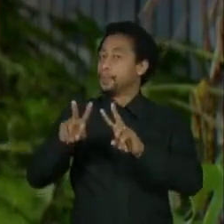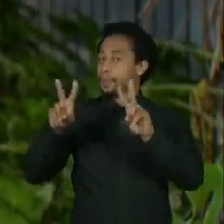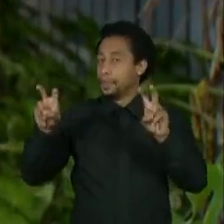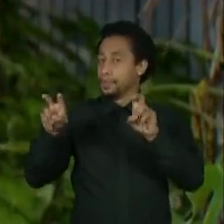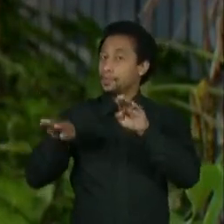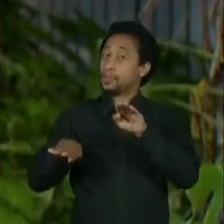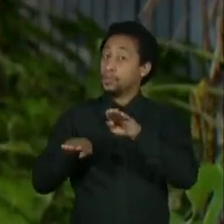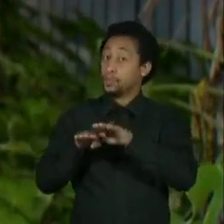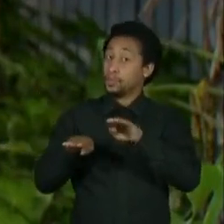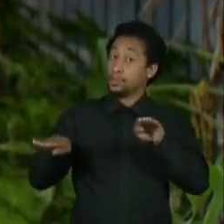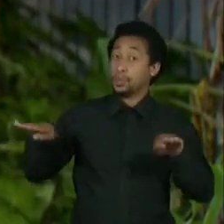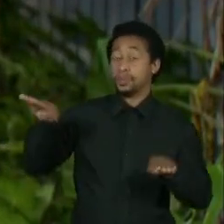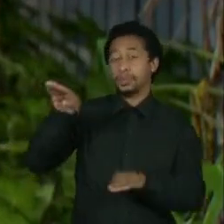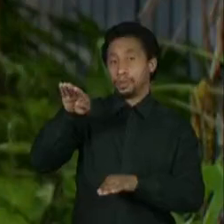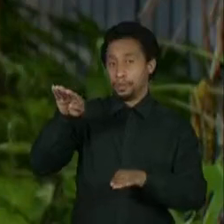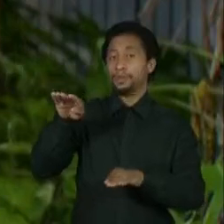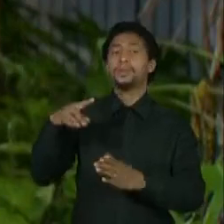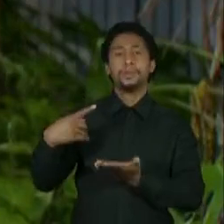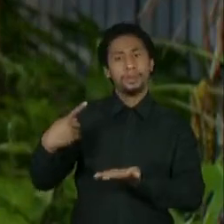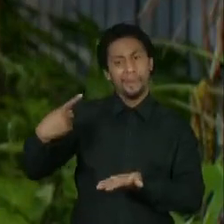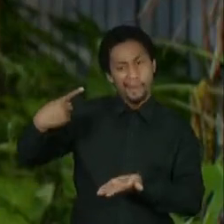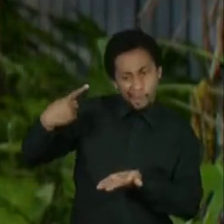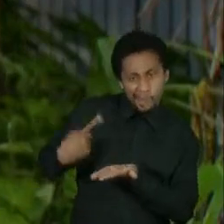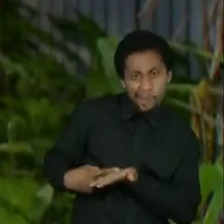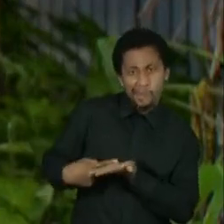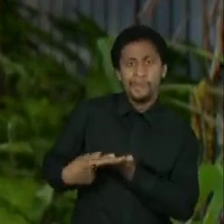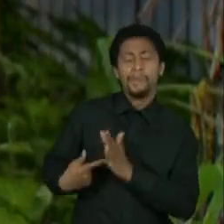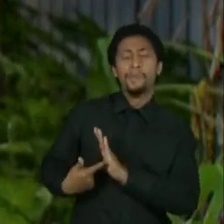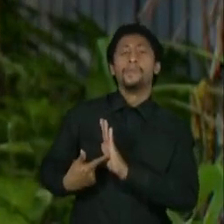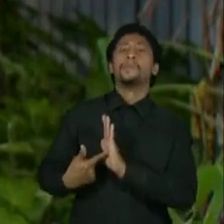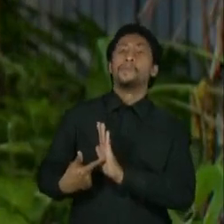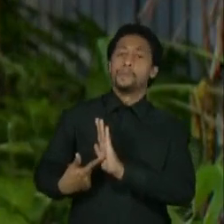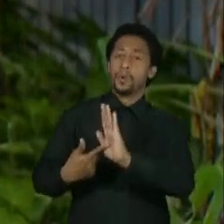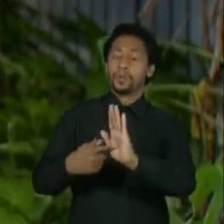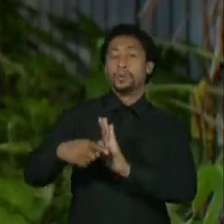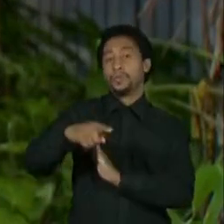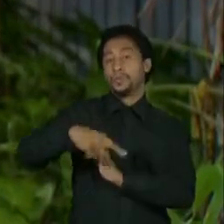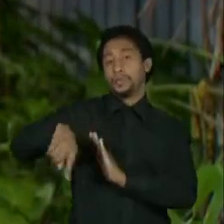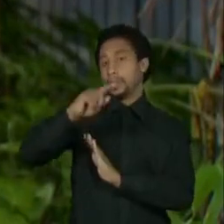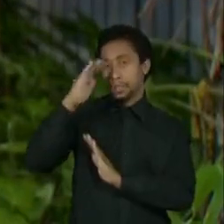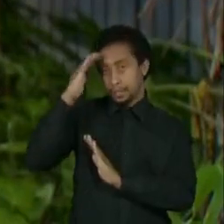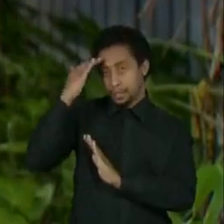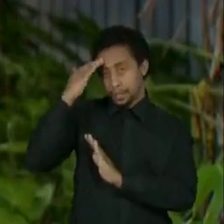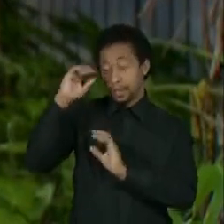Então, o pacto emerge também para contribuir na compreensão e na mudança dessa situação.